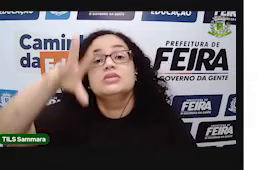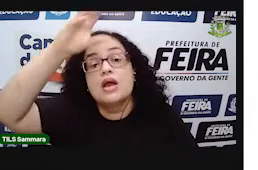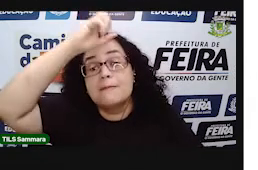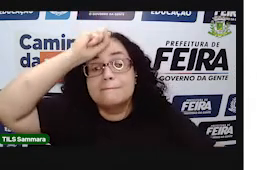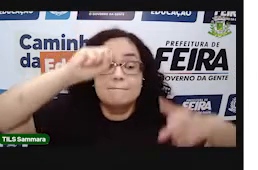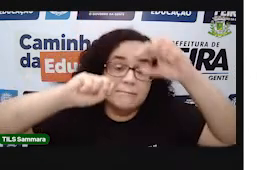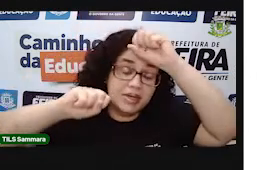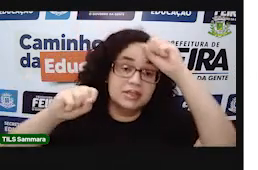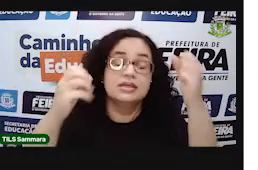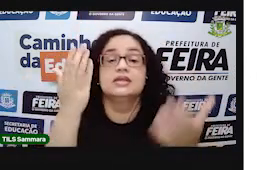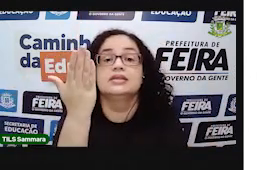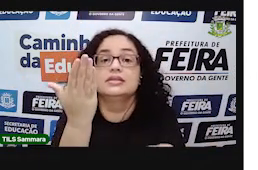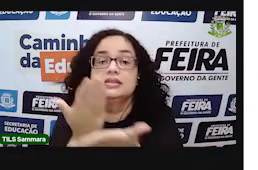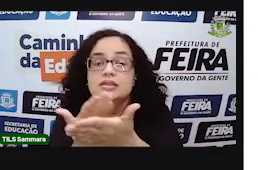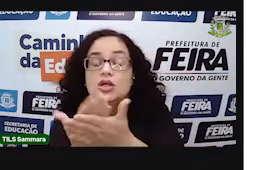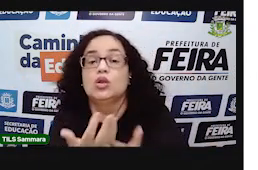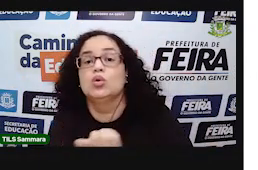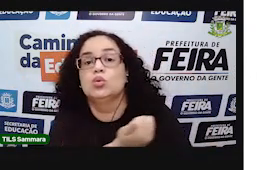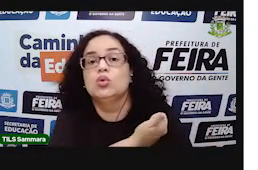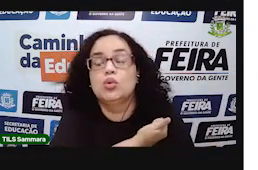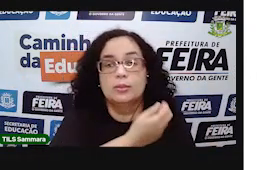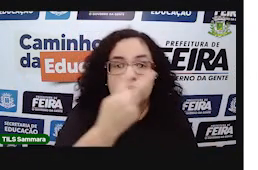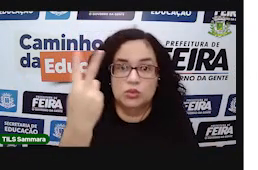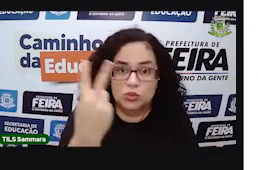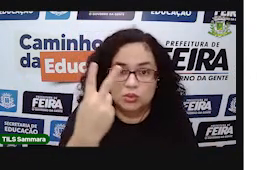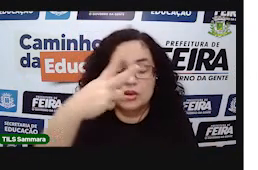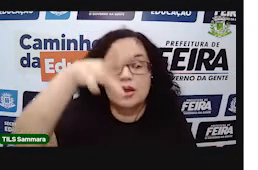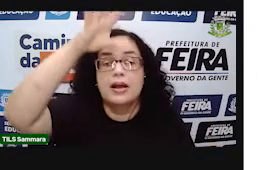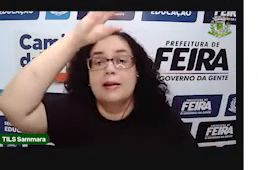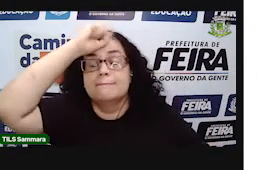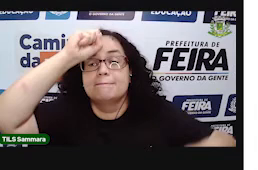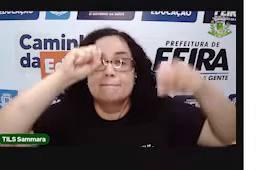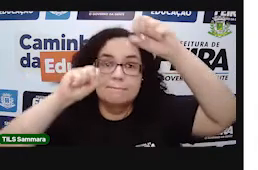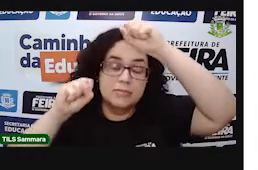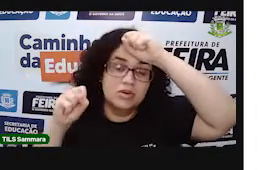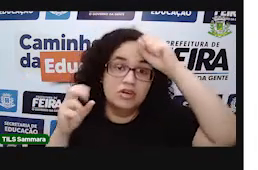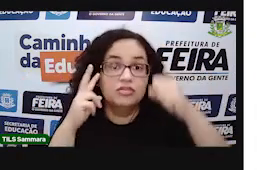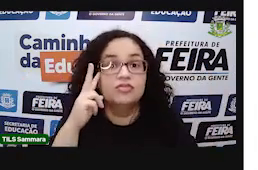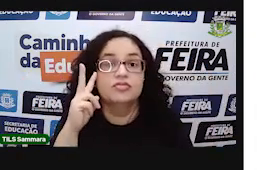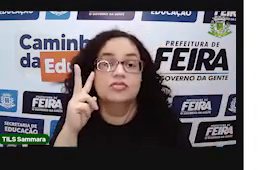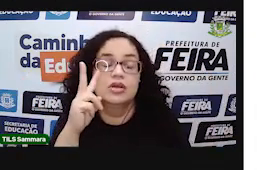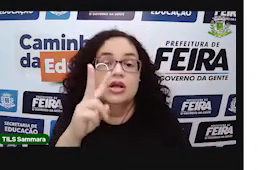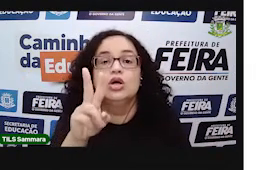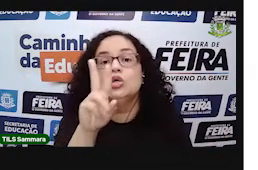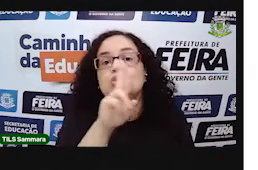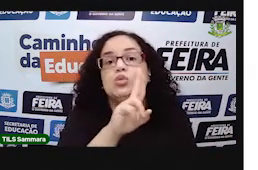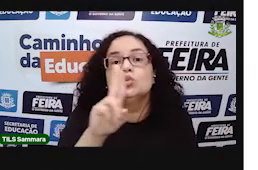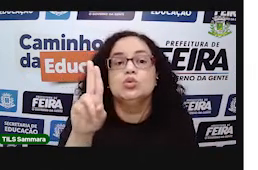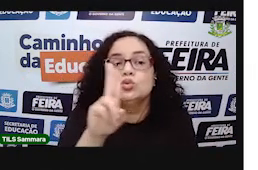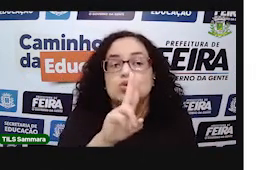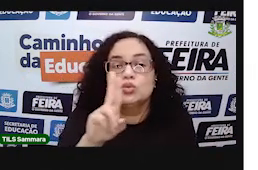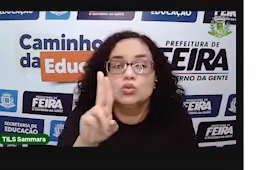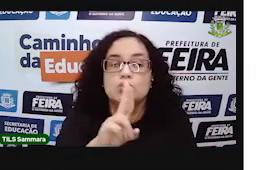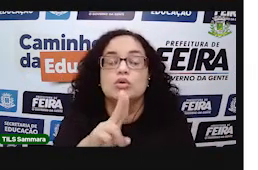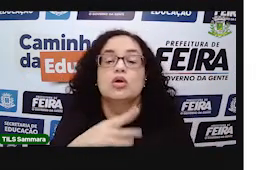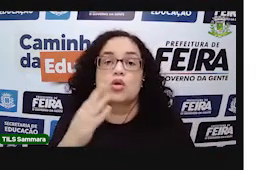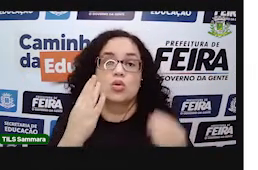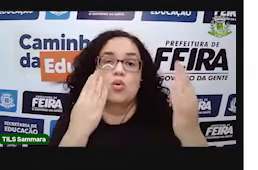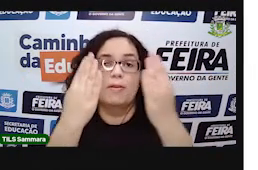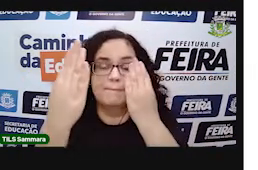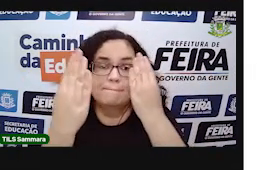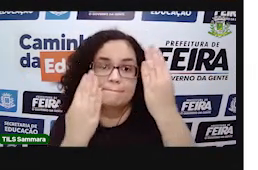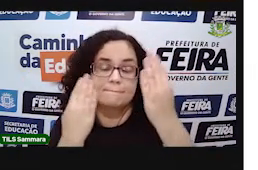O que é que nós vamos aprender nessa aula número 2? A gente vai aprender a identificar, a dar